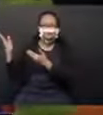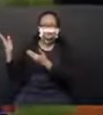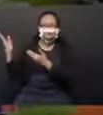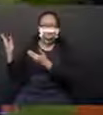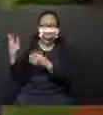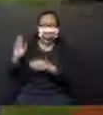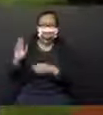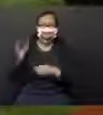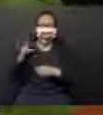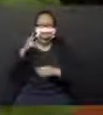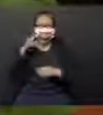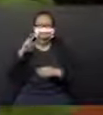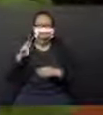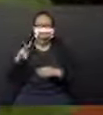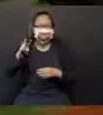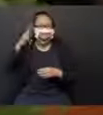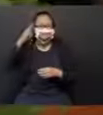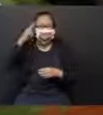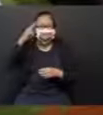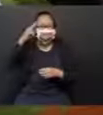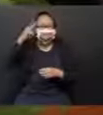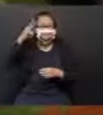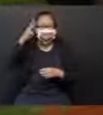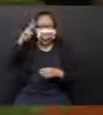história. Vocês também já viram?